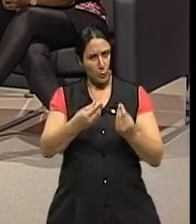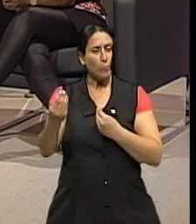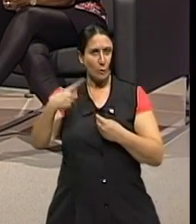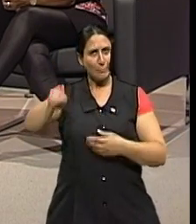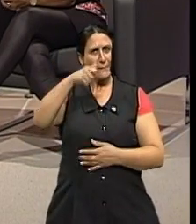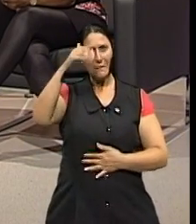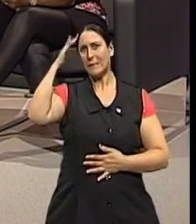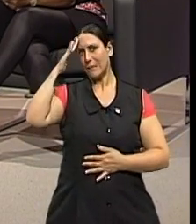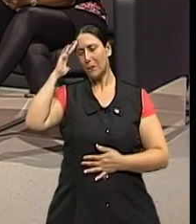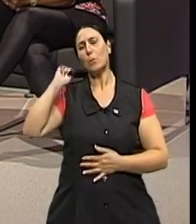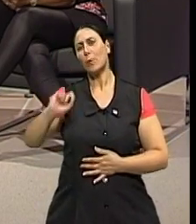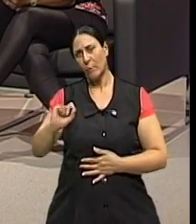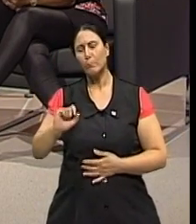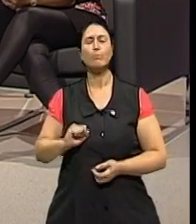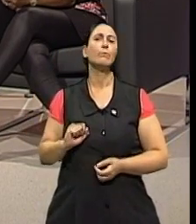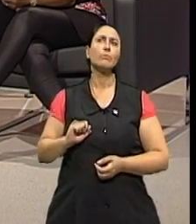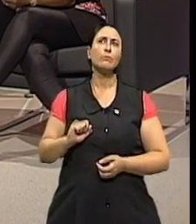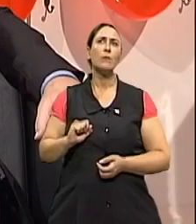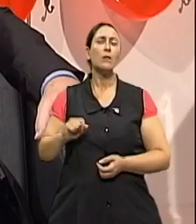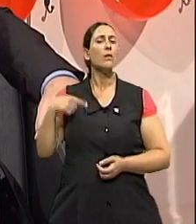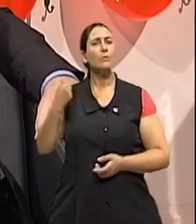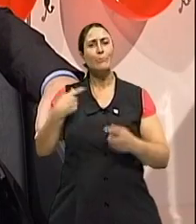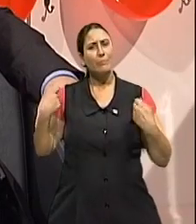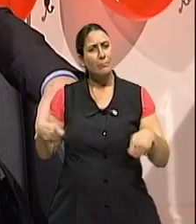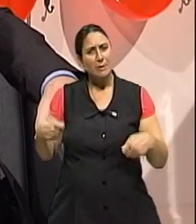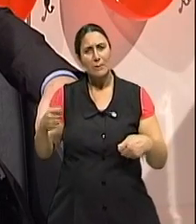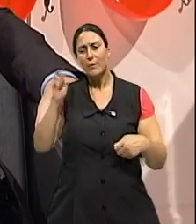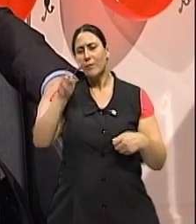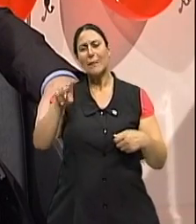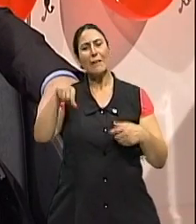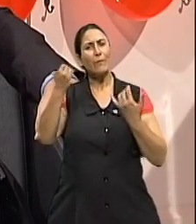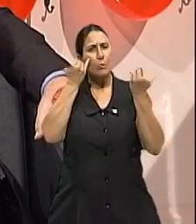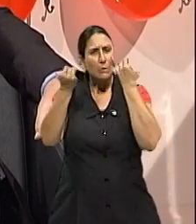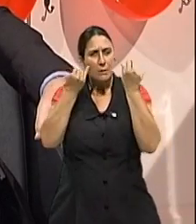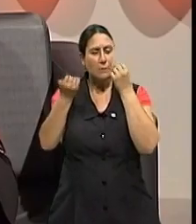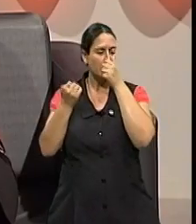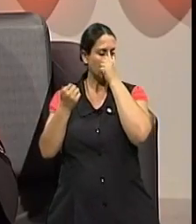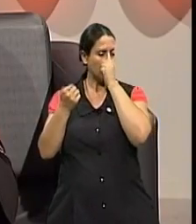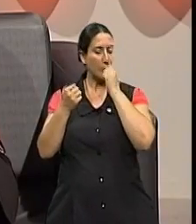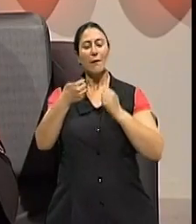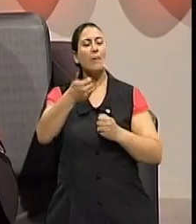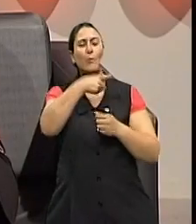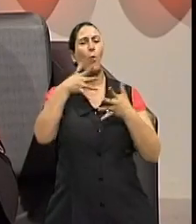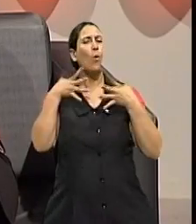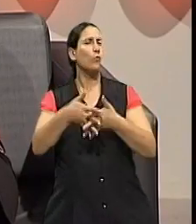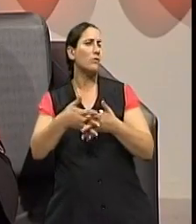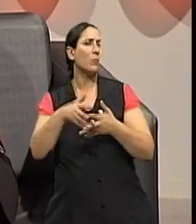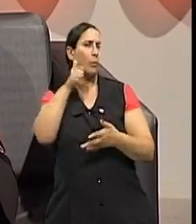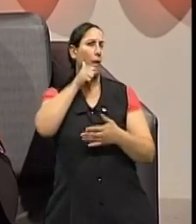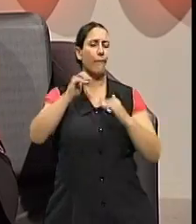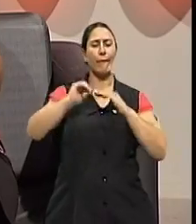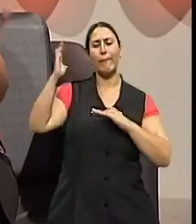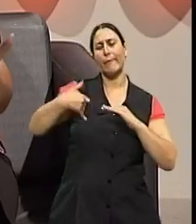a complexidade, naturalmente, a gente vai... Isso vem muito da desinformação. Claro. Mas, doutor, e essa confusão de mulher de mais de